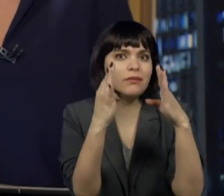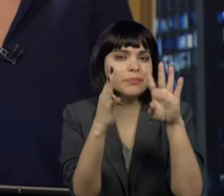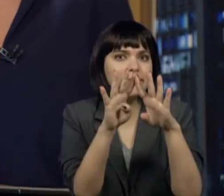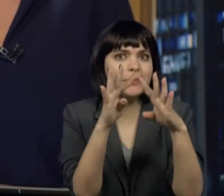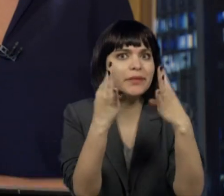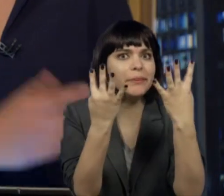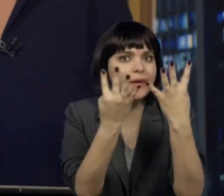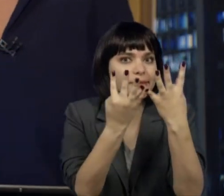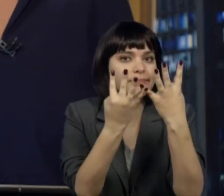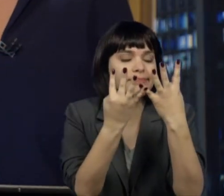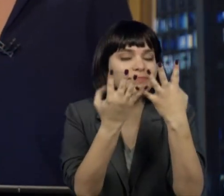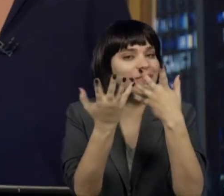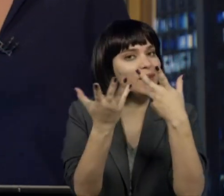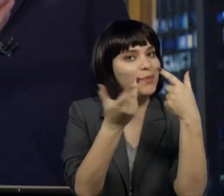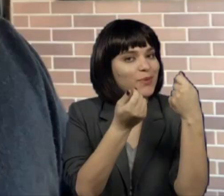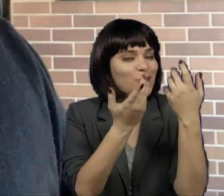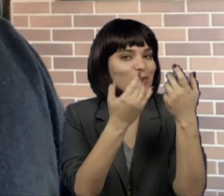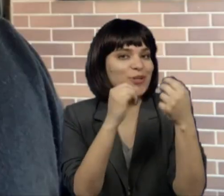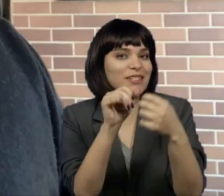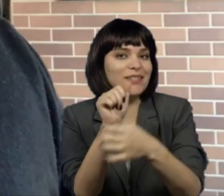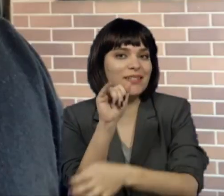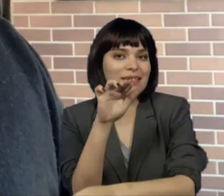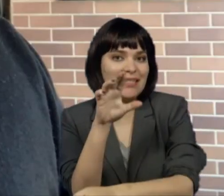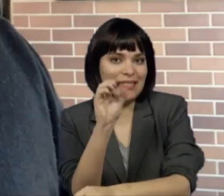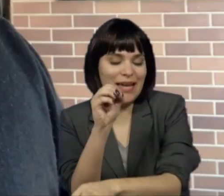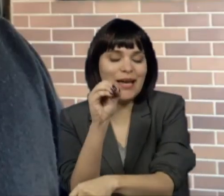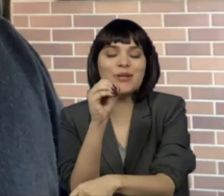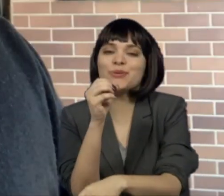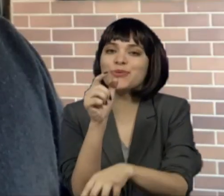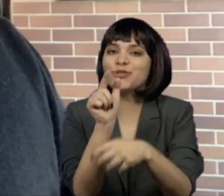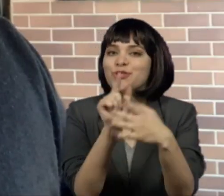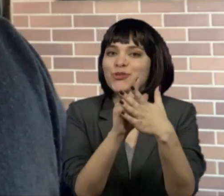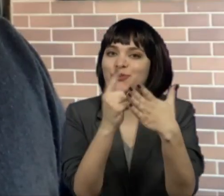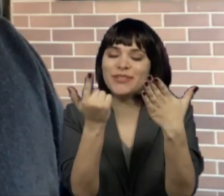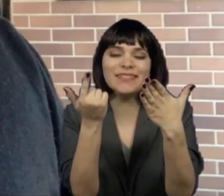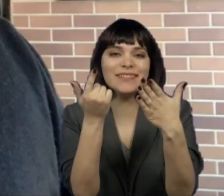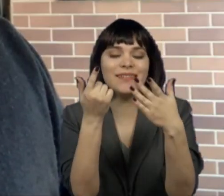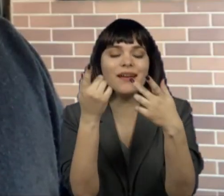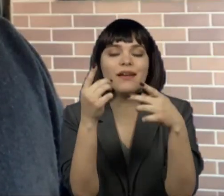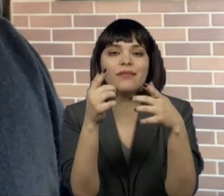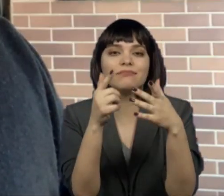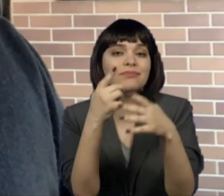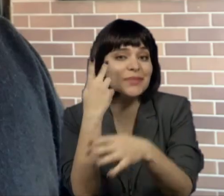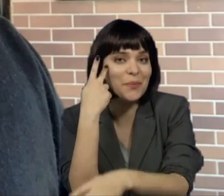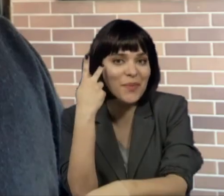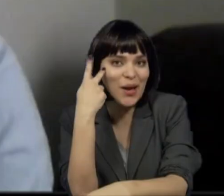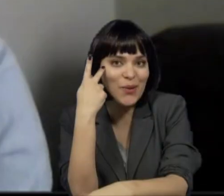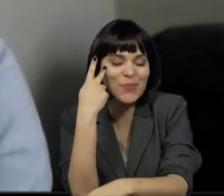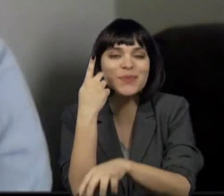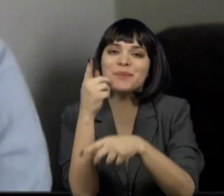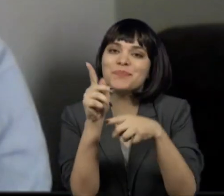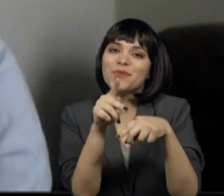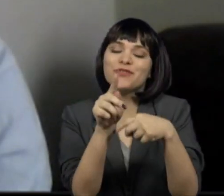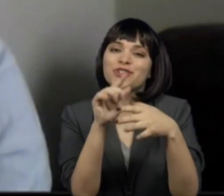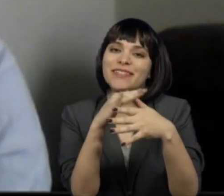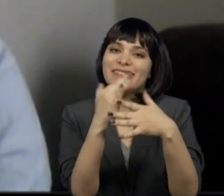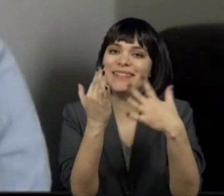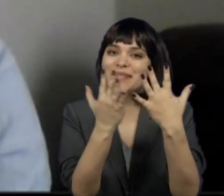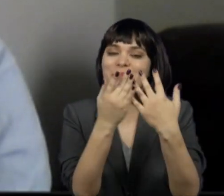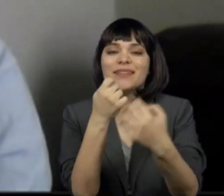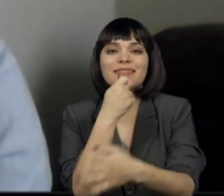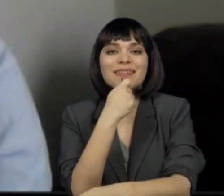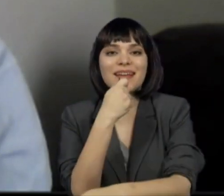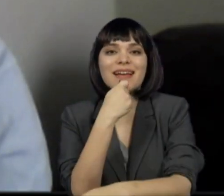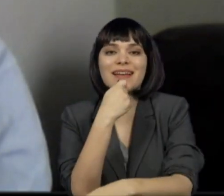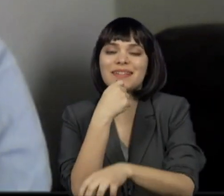pandemia? Recebemos o jornalista Jairo Marques, colunista da Folha de São Paulo, e o professor de Libras, Alan Godinho,